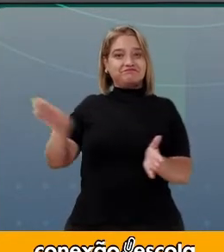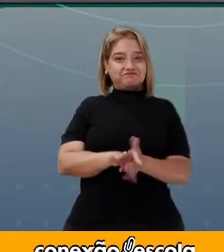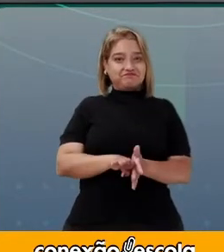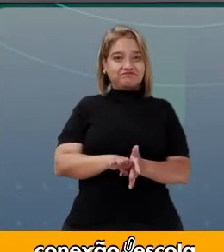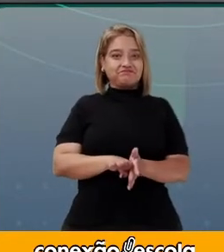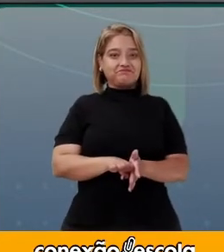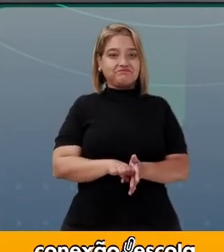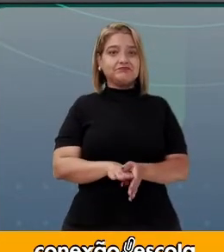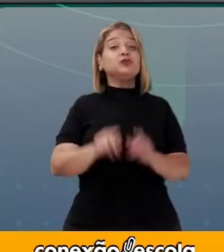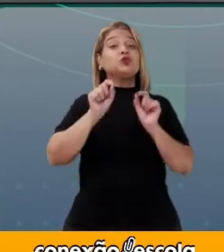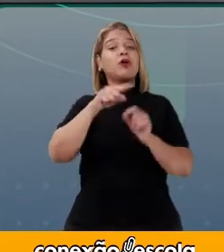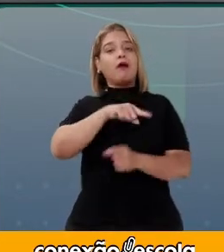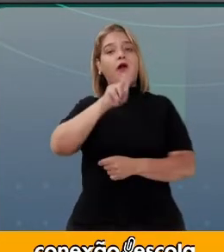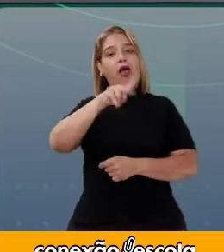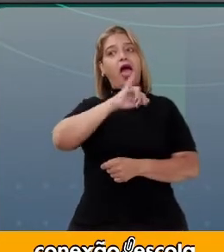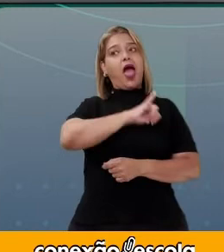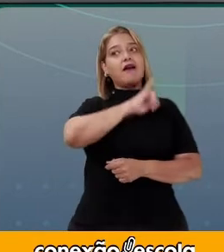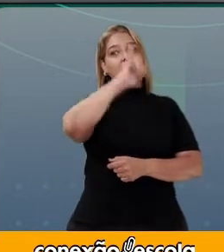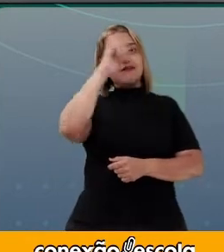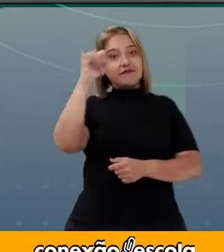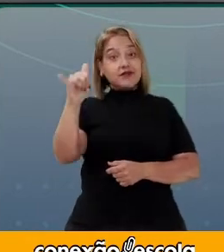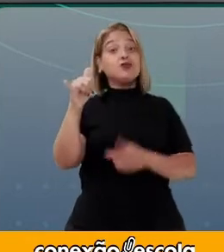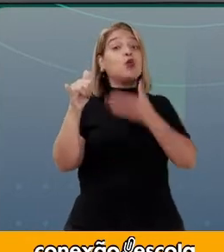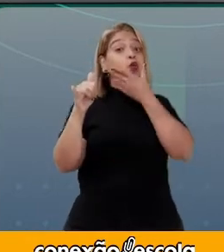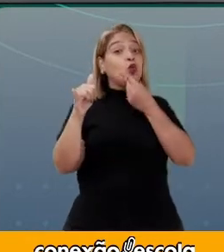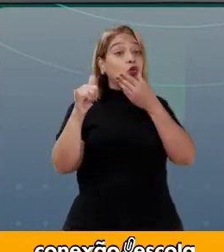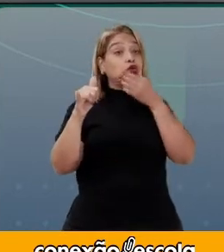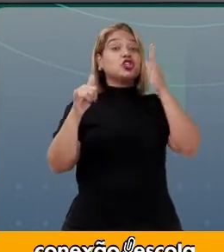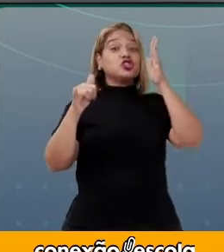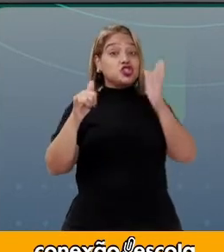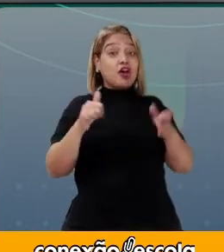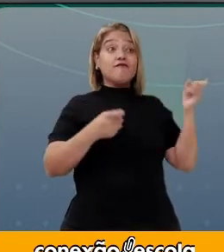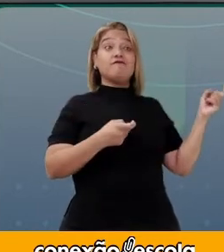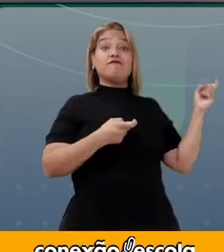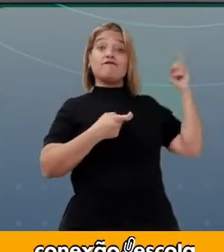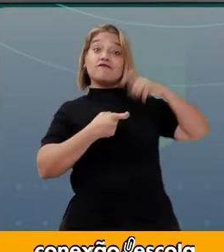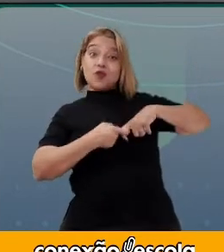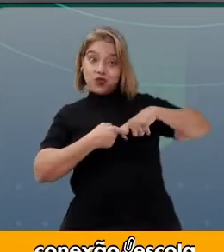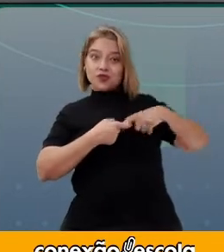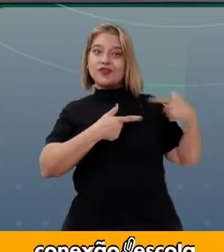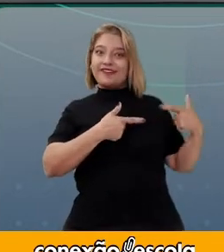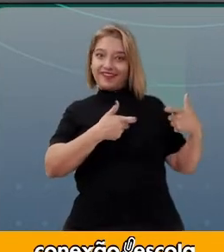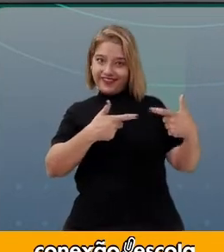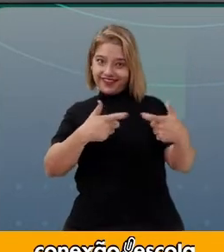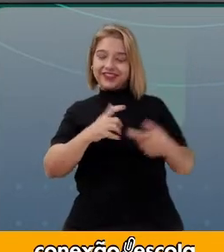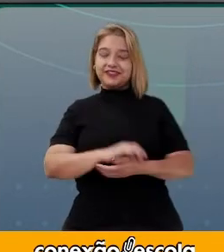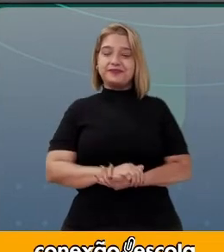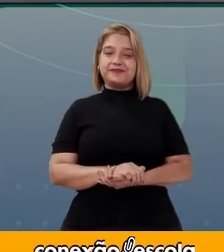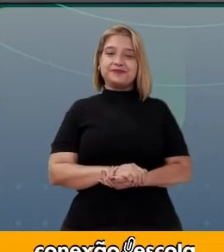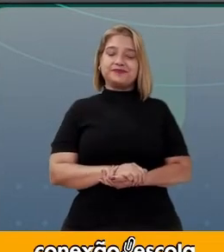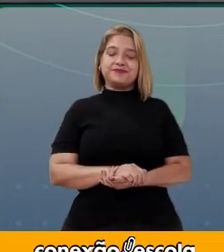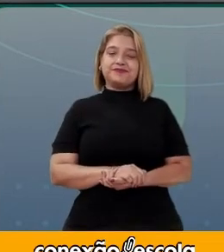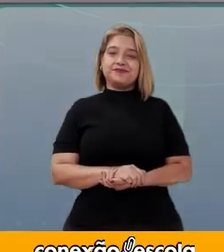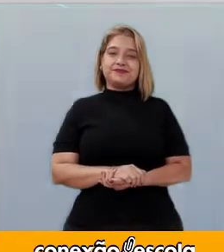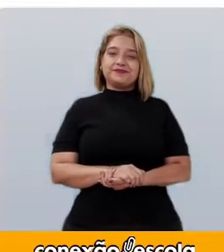Ele estava avisando Que o rapaz tinha retornado Vamos para a próxima